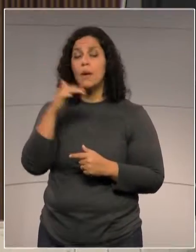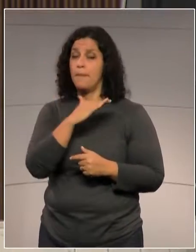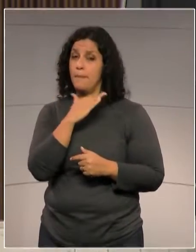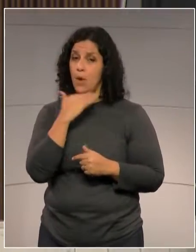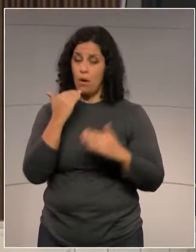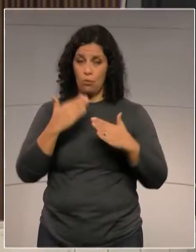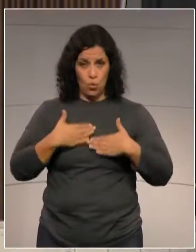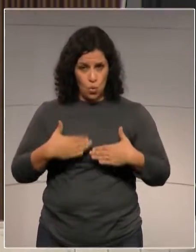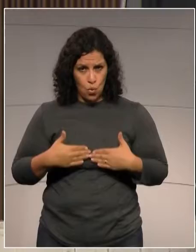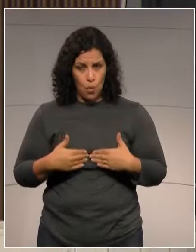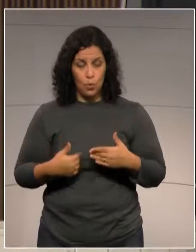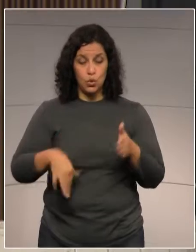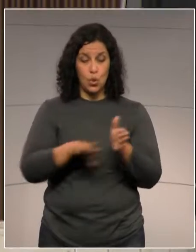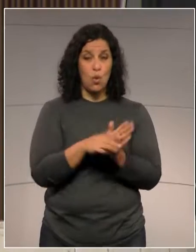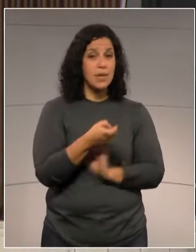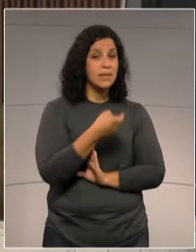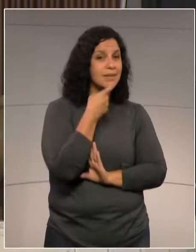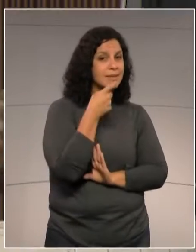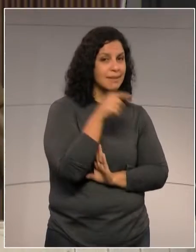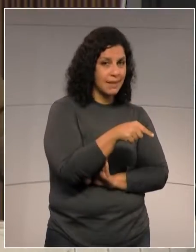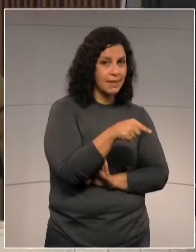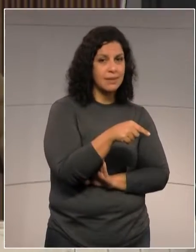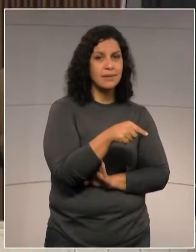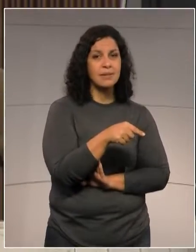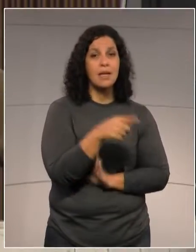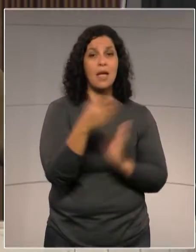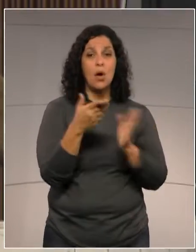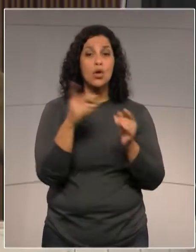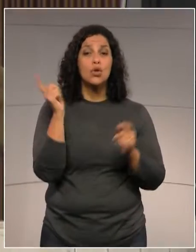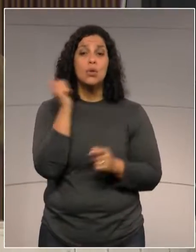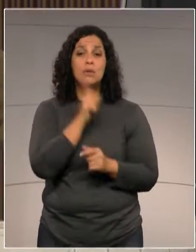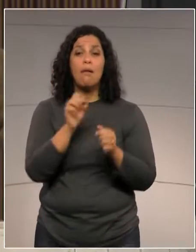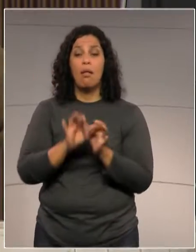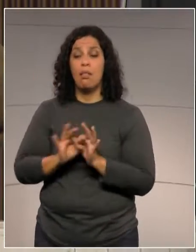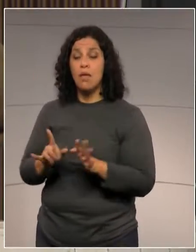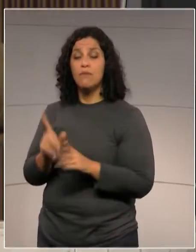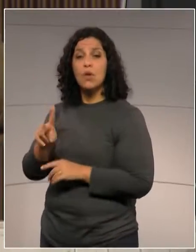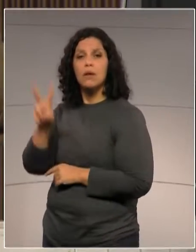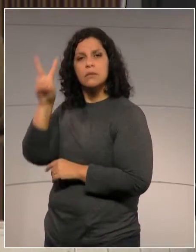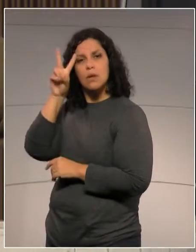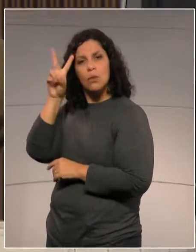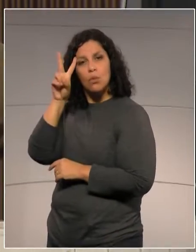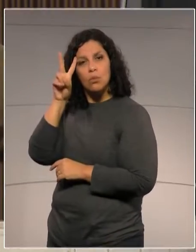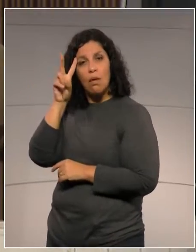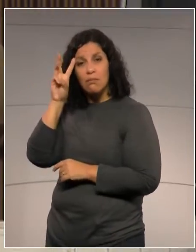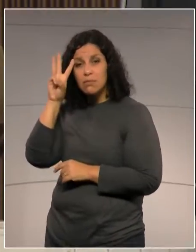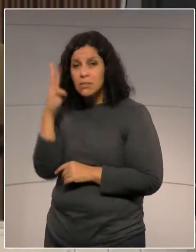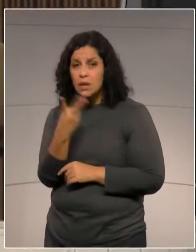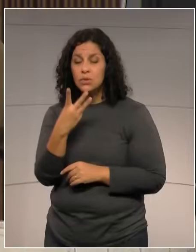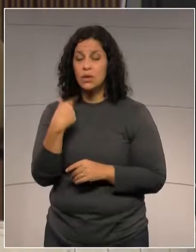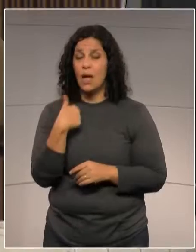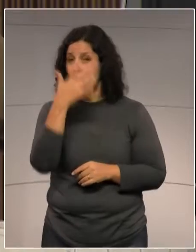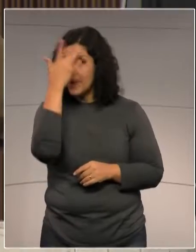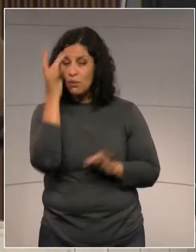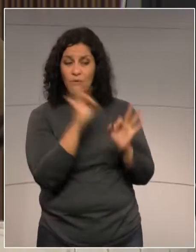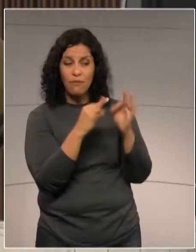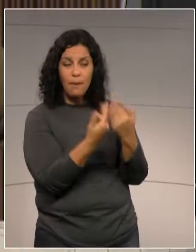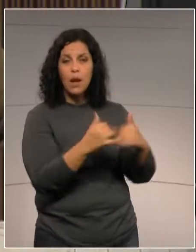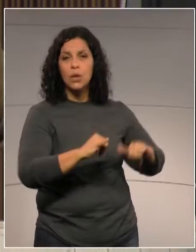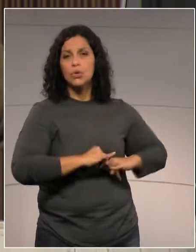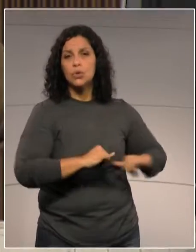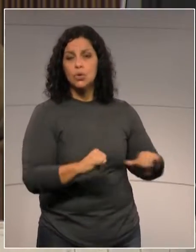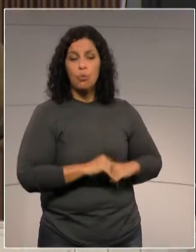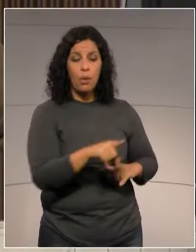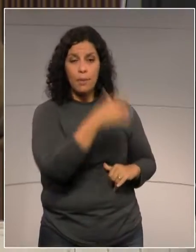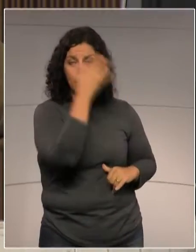Instituto de Criminalística na sexta-feira e ser liberado apenas na segunda. A dor da perda da família já é